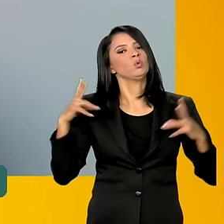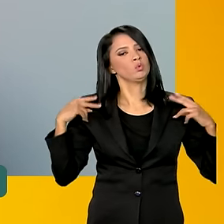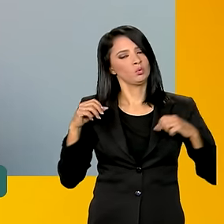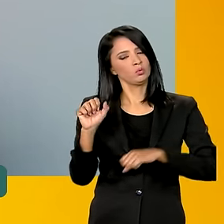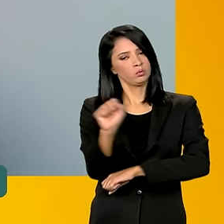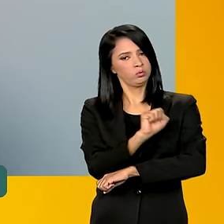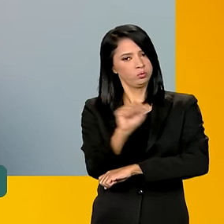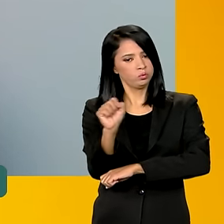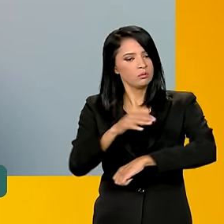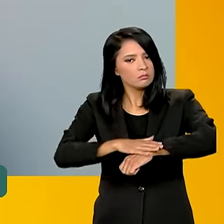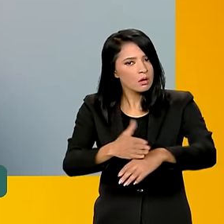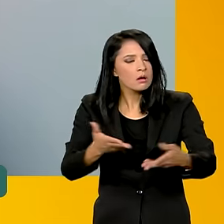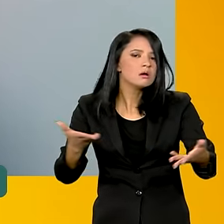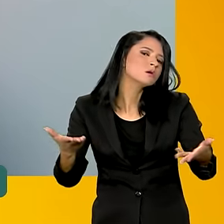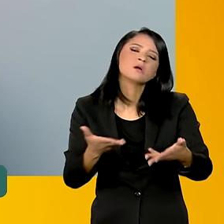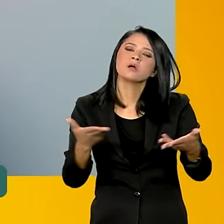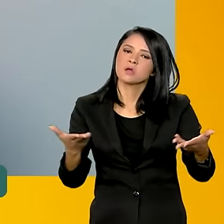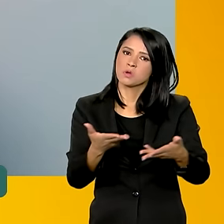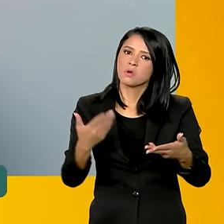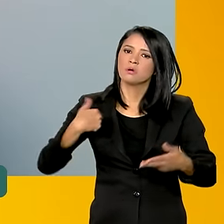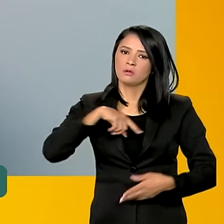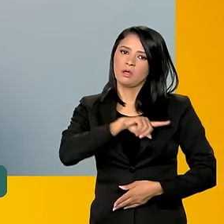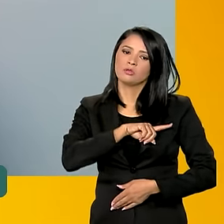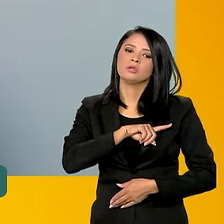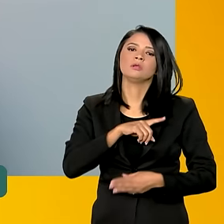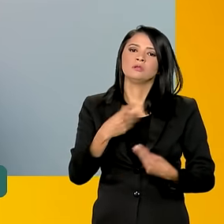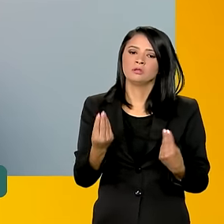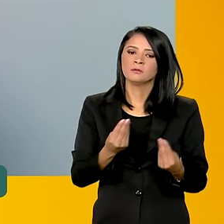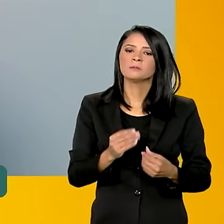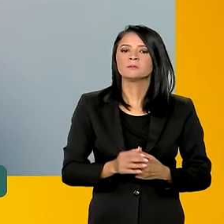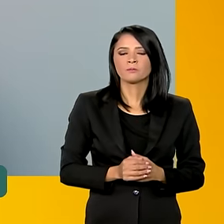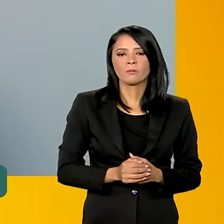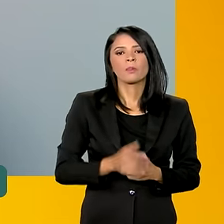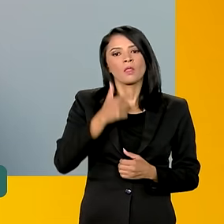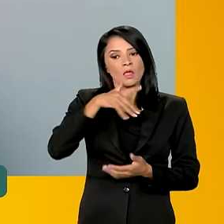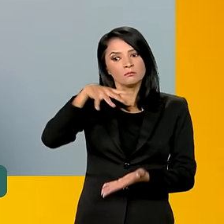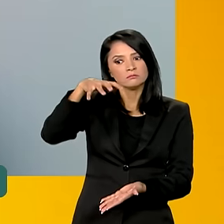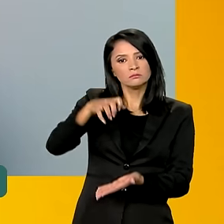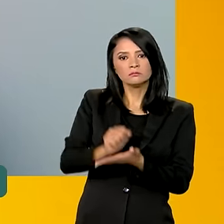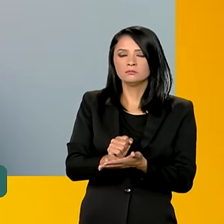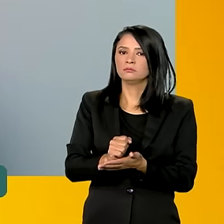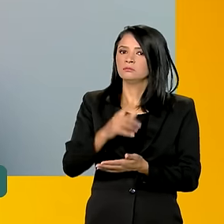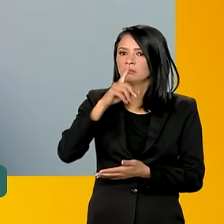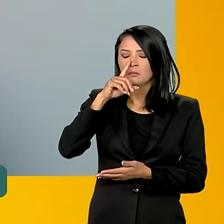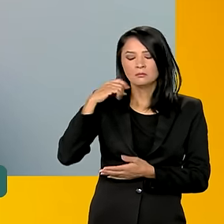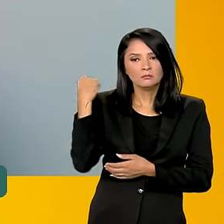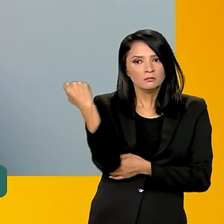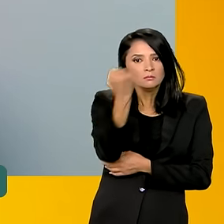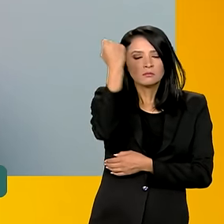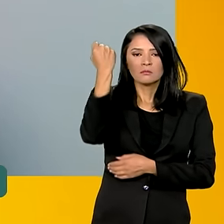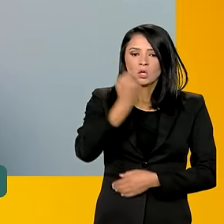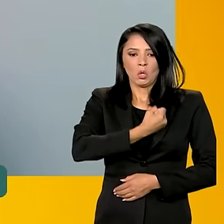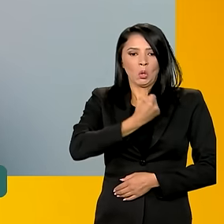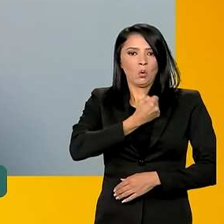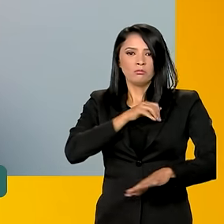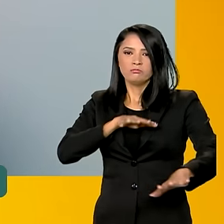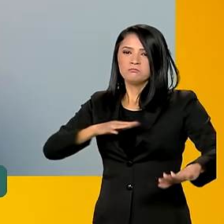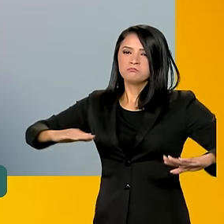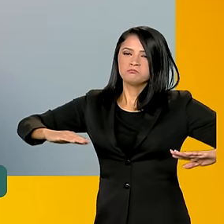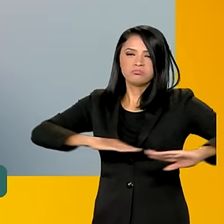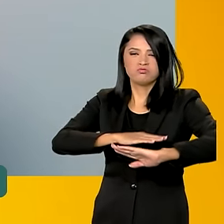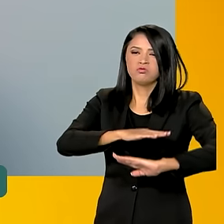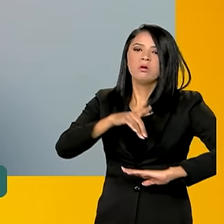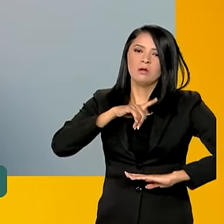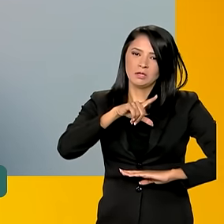nesse momento, nesse momento que nós temos registros altos desse número de infrações